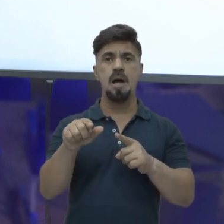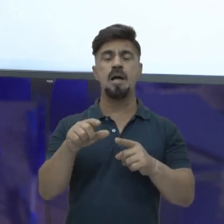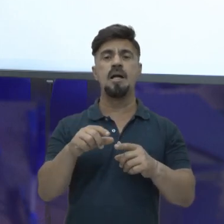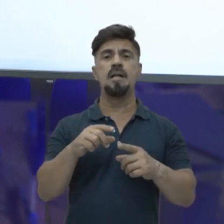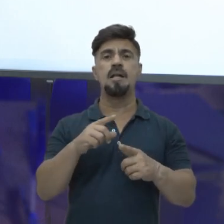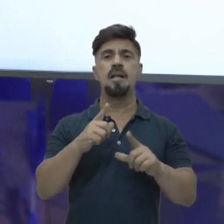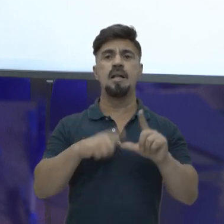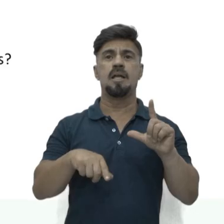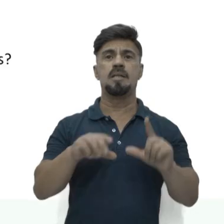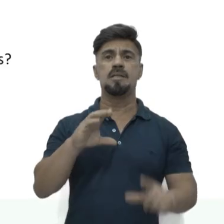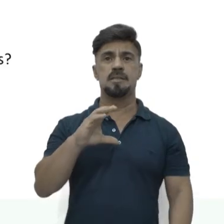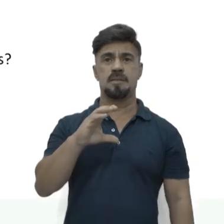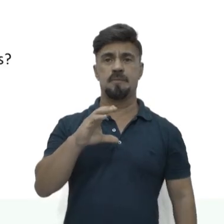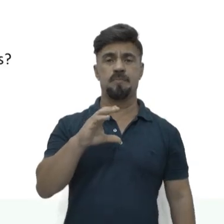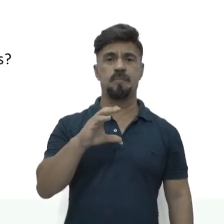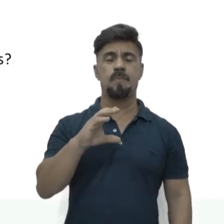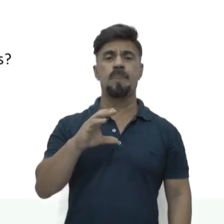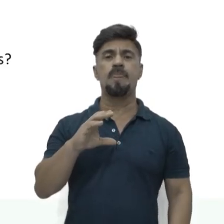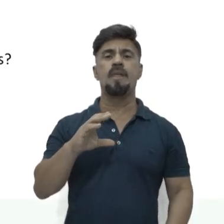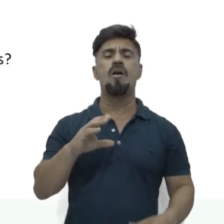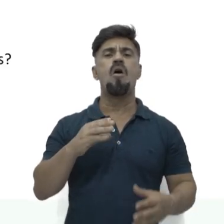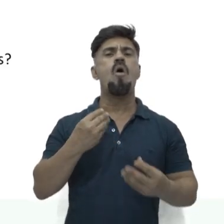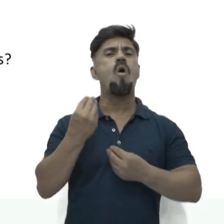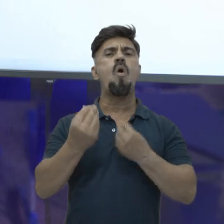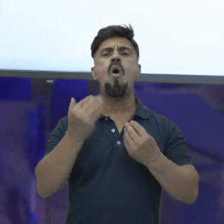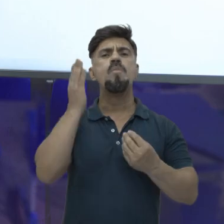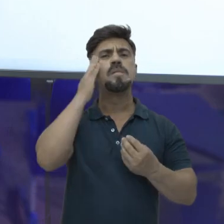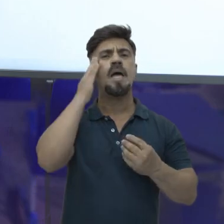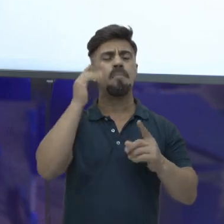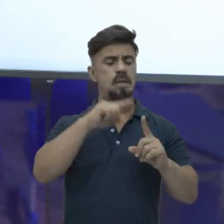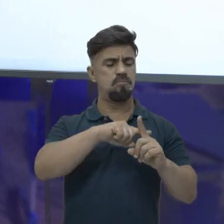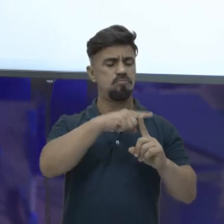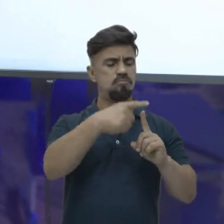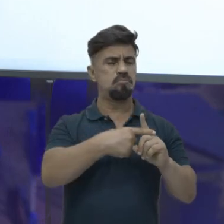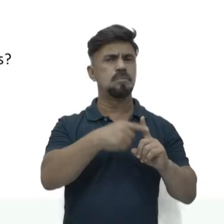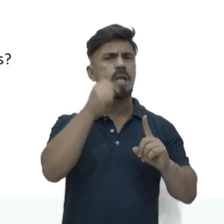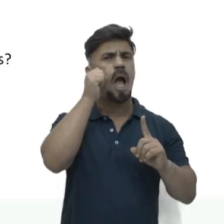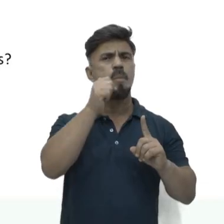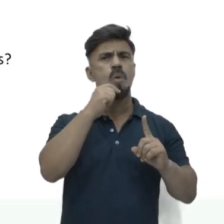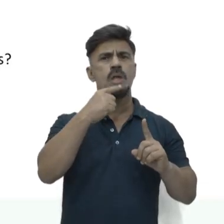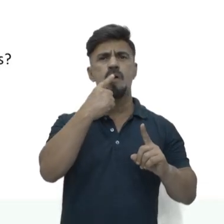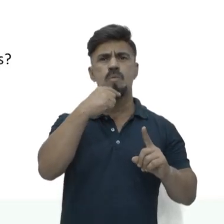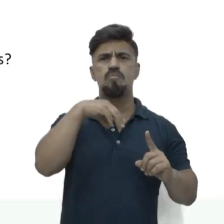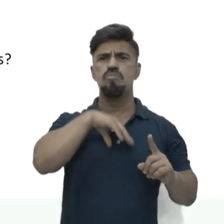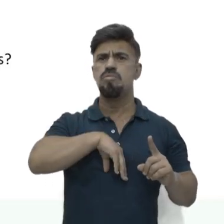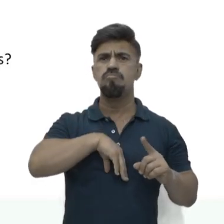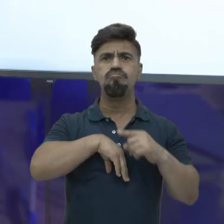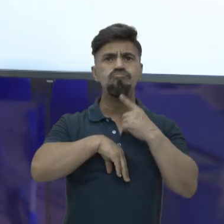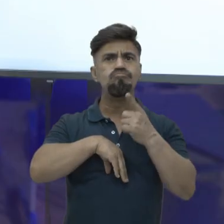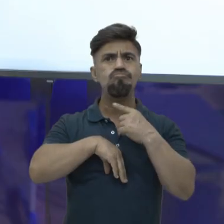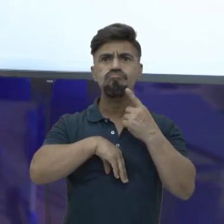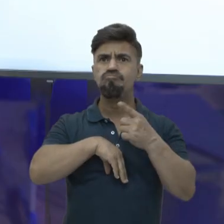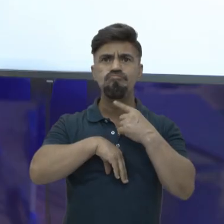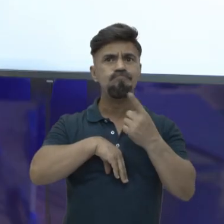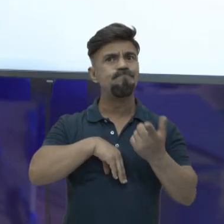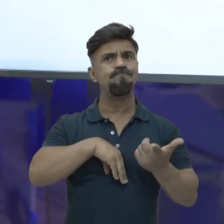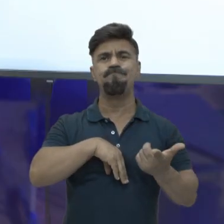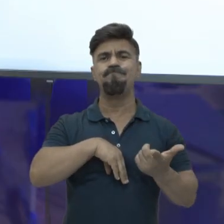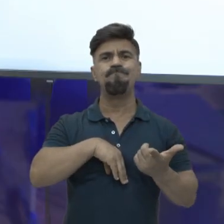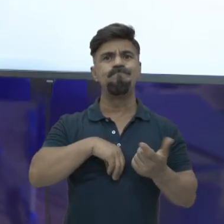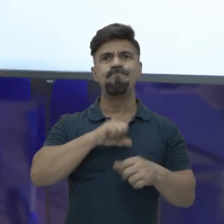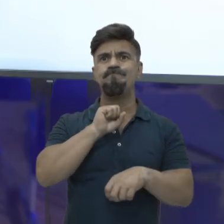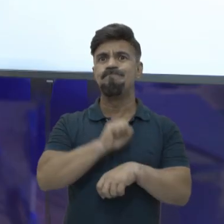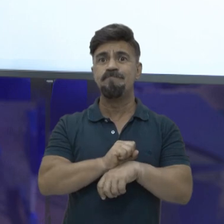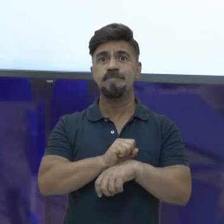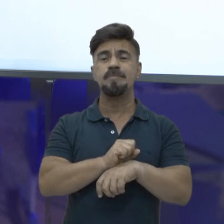Letra C. Qual o sinal de que a mulher está grávida? Um sinal característico é a menstruação não ocorrer. Porém, pessoal,